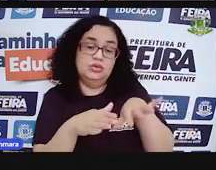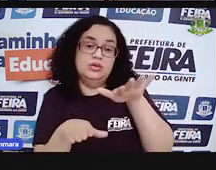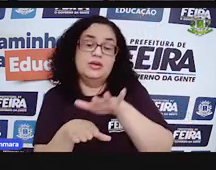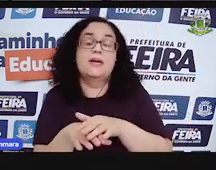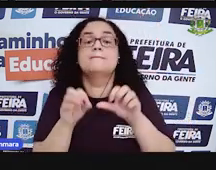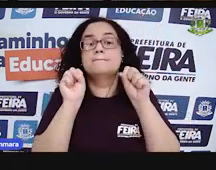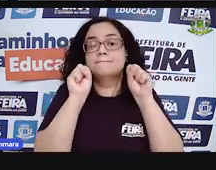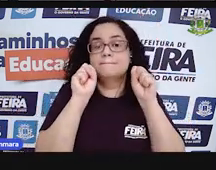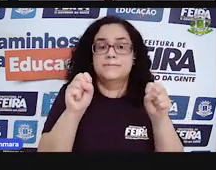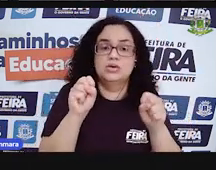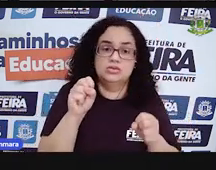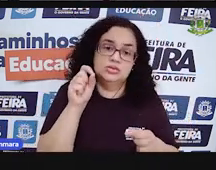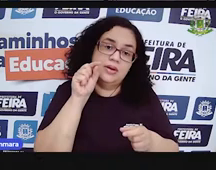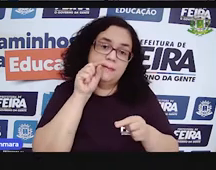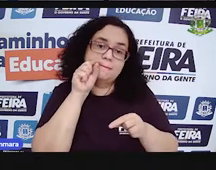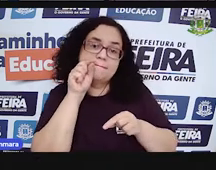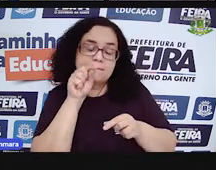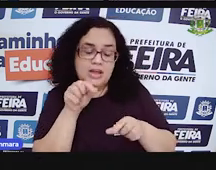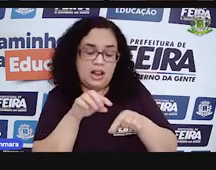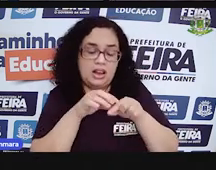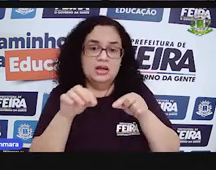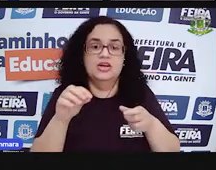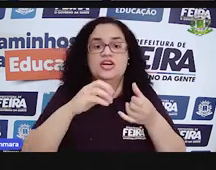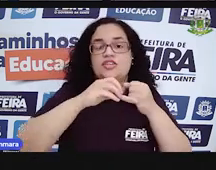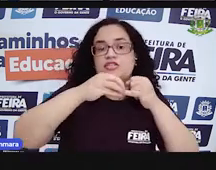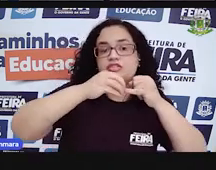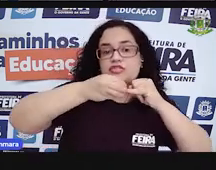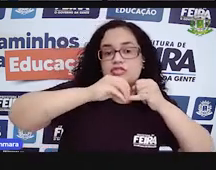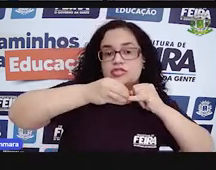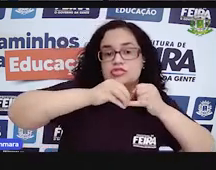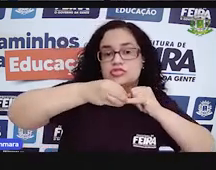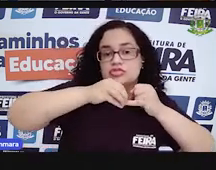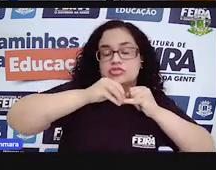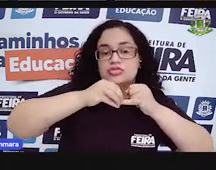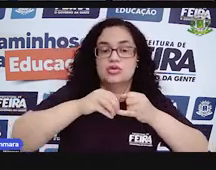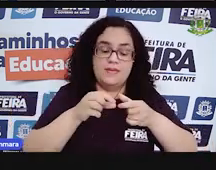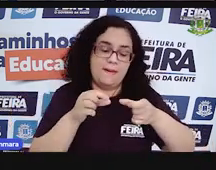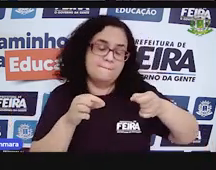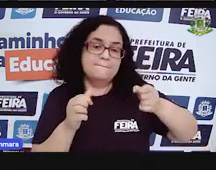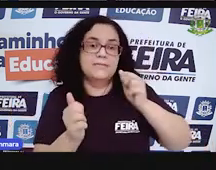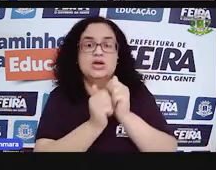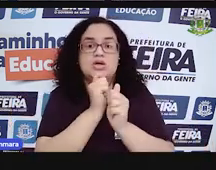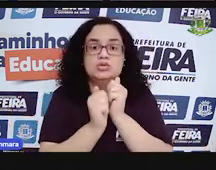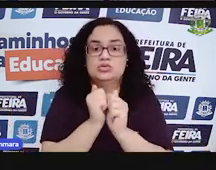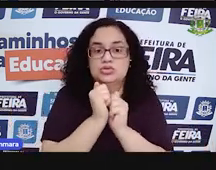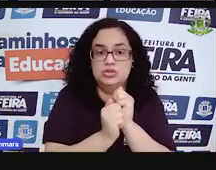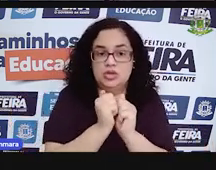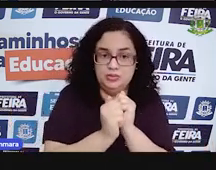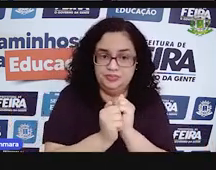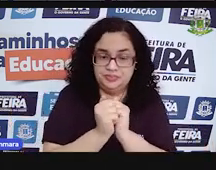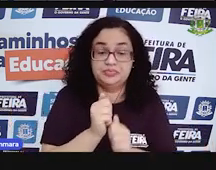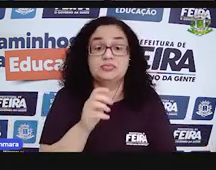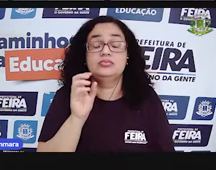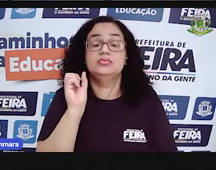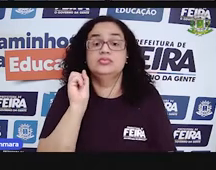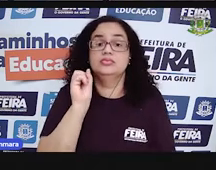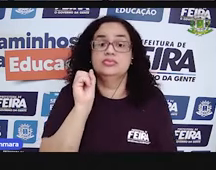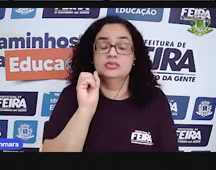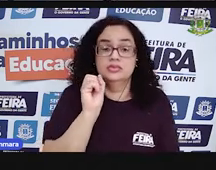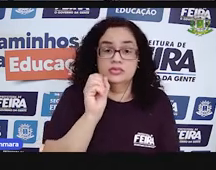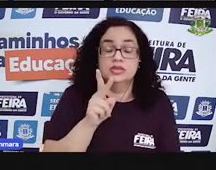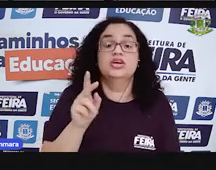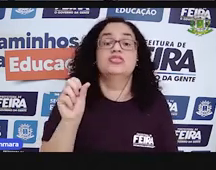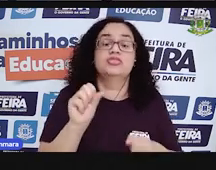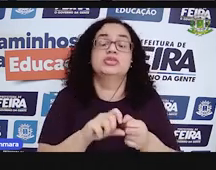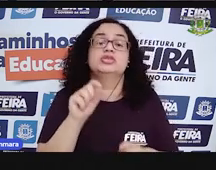pode ser feito com palitinhos, com feijões, com grãos de arroz, enfim, tá bom? Então o que é que